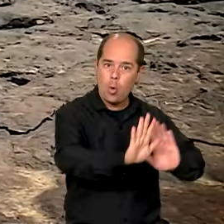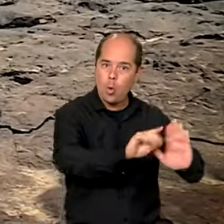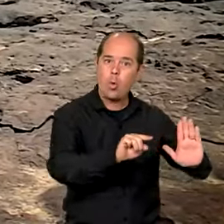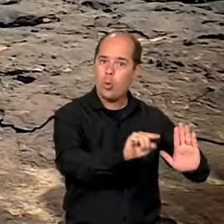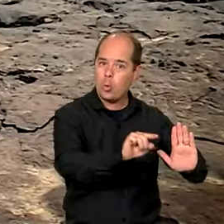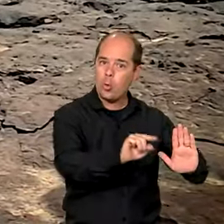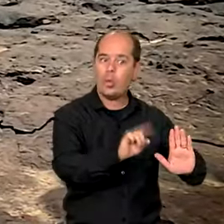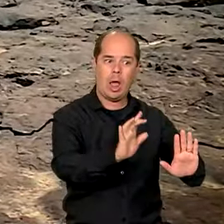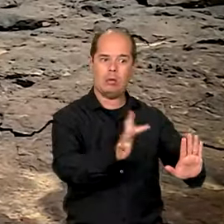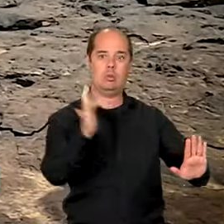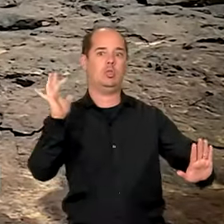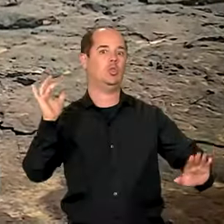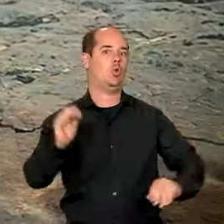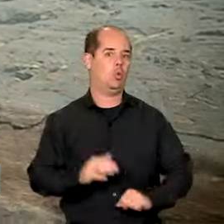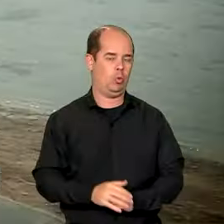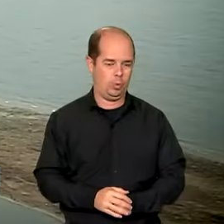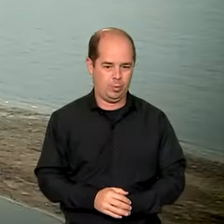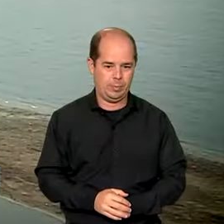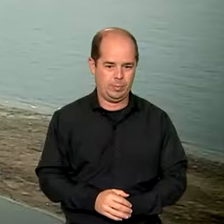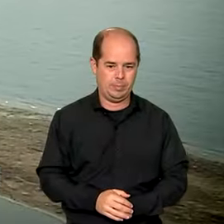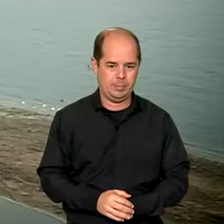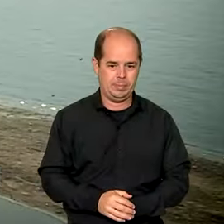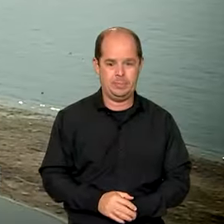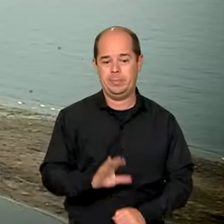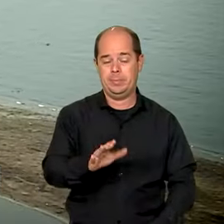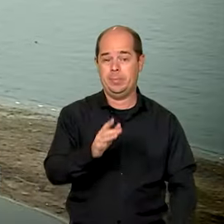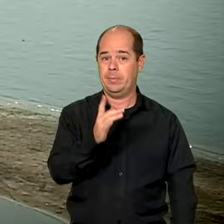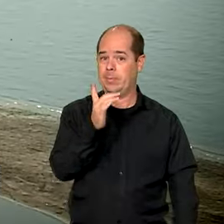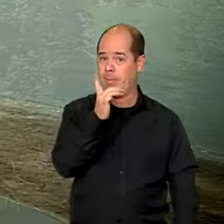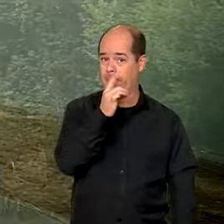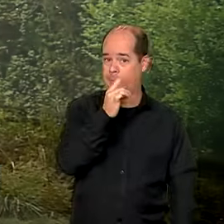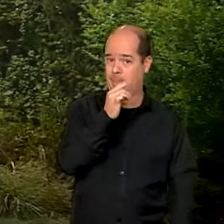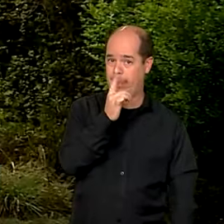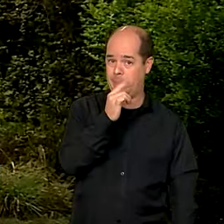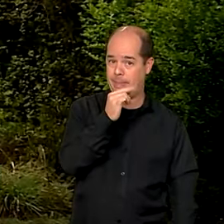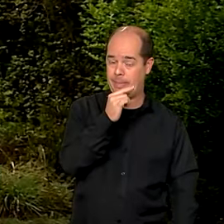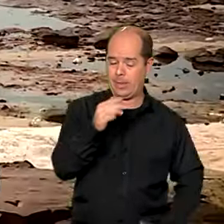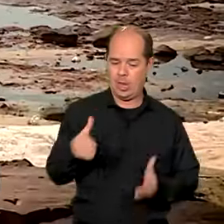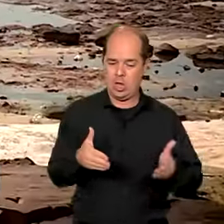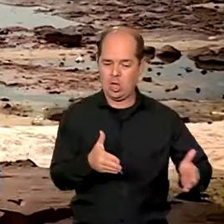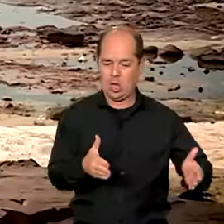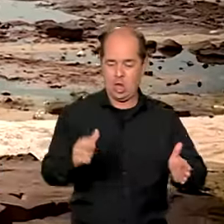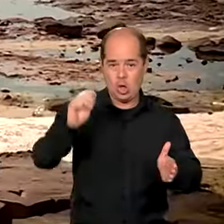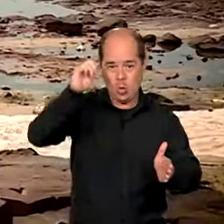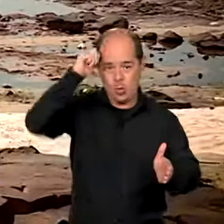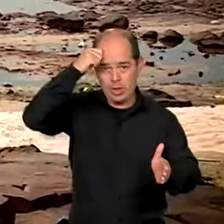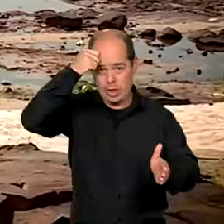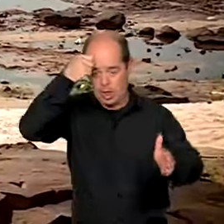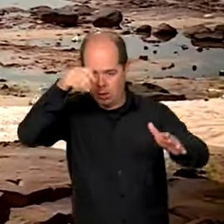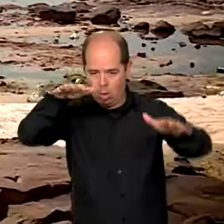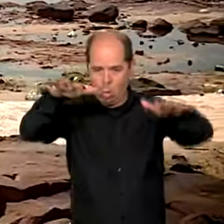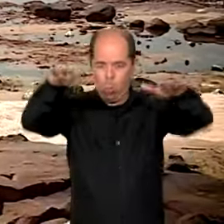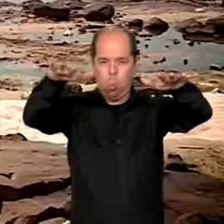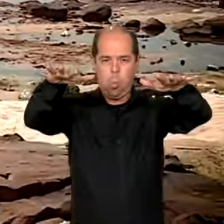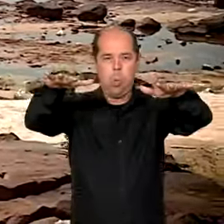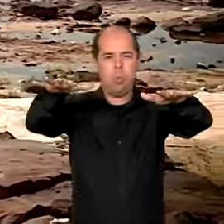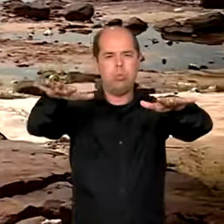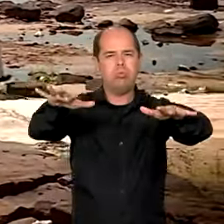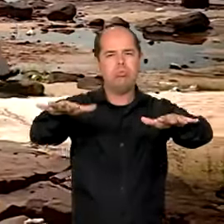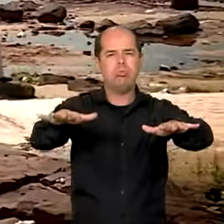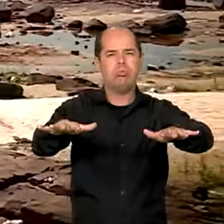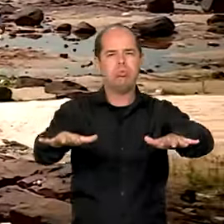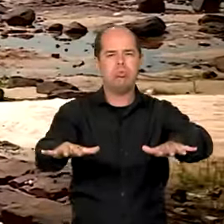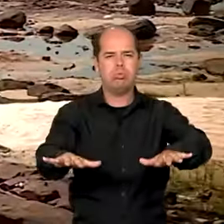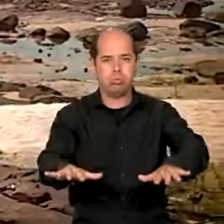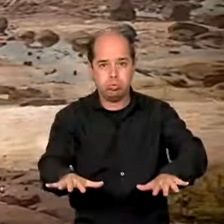patrimônio cultural submerso nas águas do Rio Negro, no Amazonas, veio à tona com a seca severa que